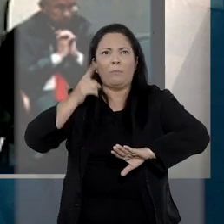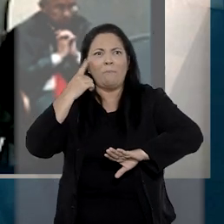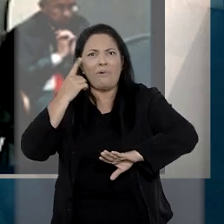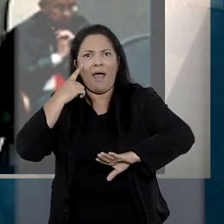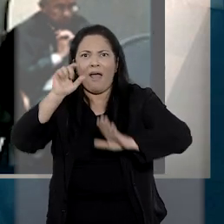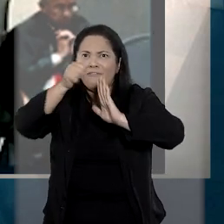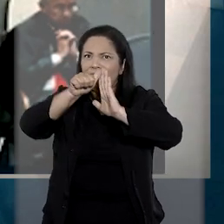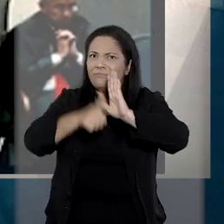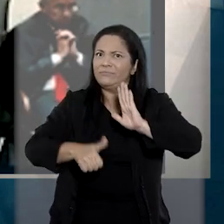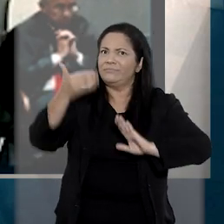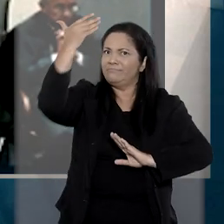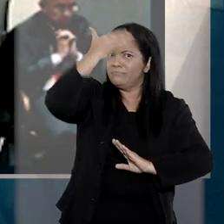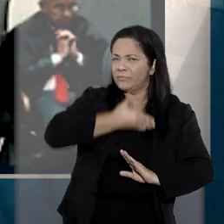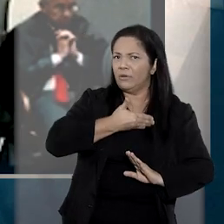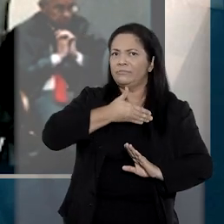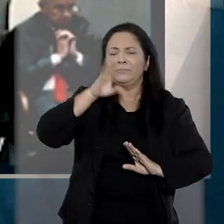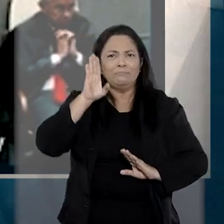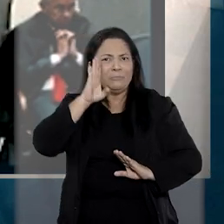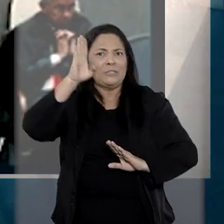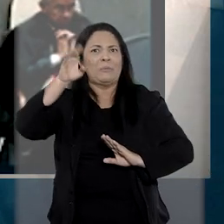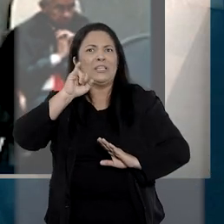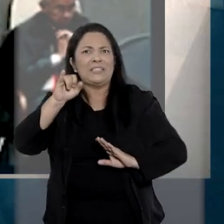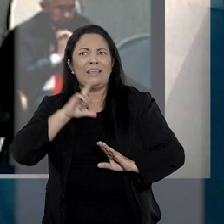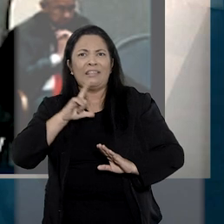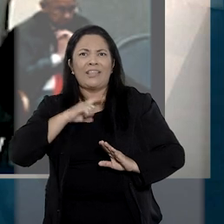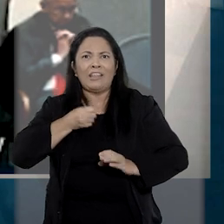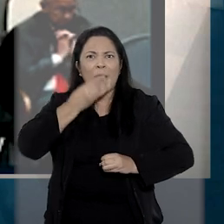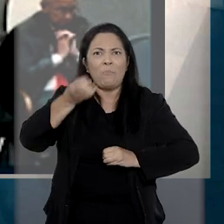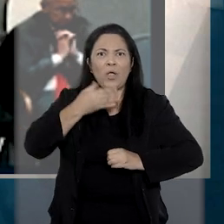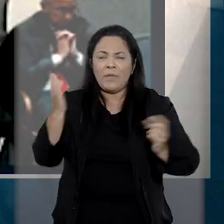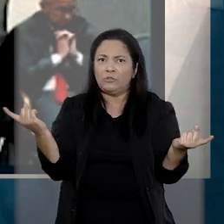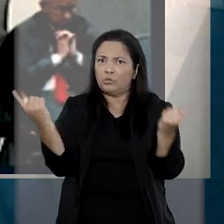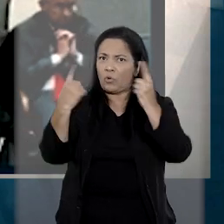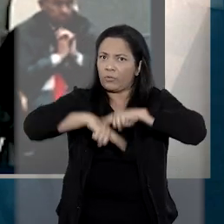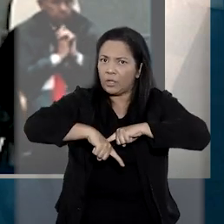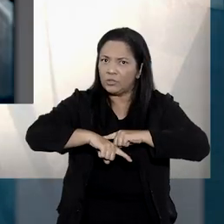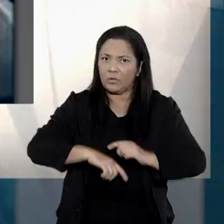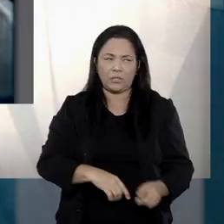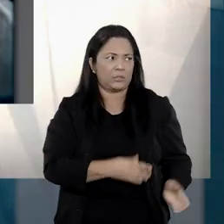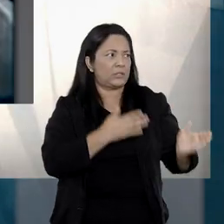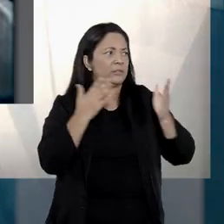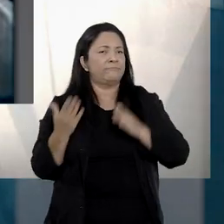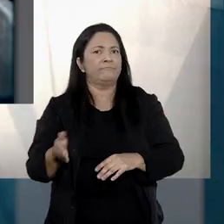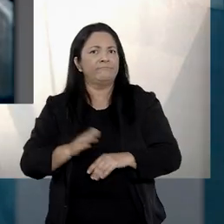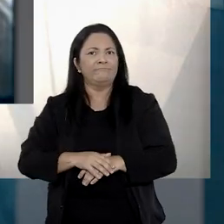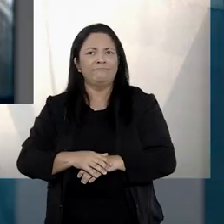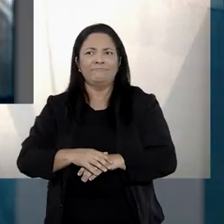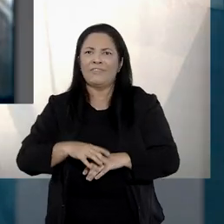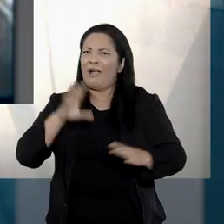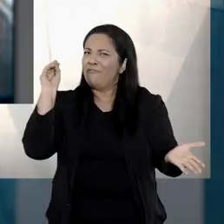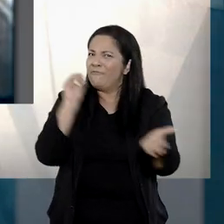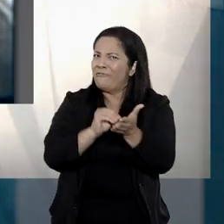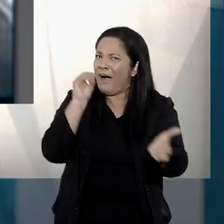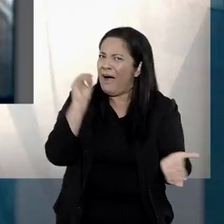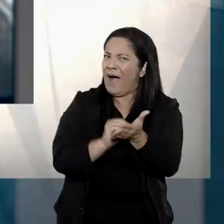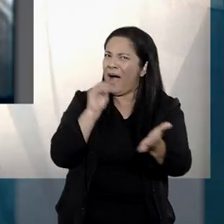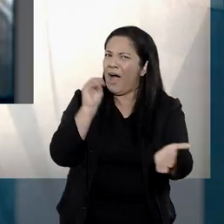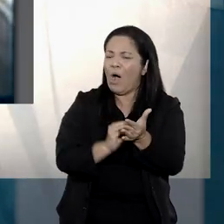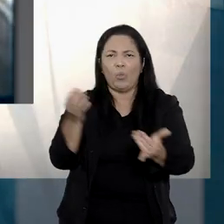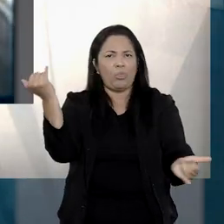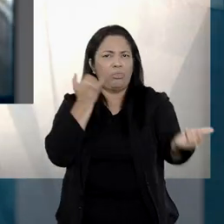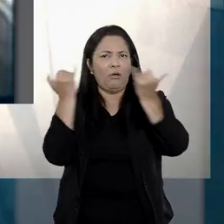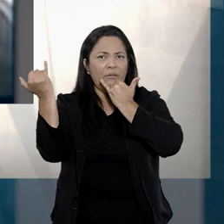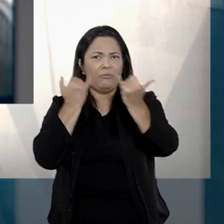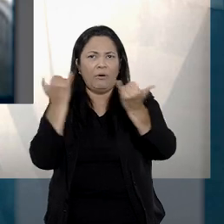valoração da prova, especialmente quando há contradições entre depoimentos. Há diversas inconsistências e